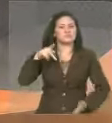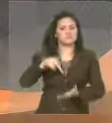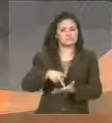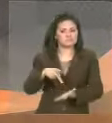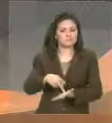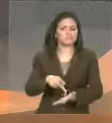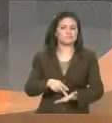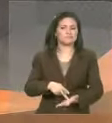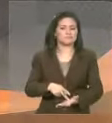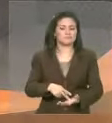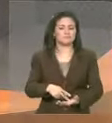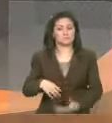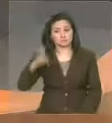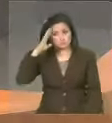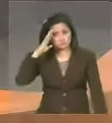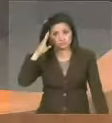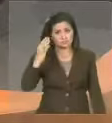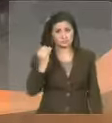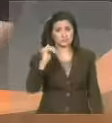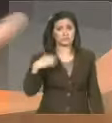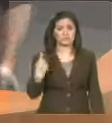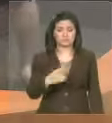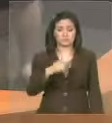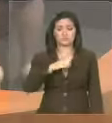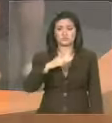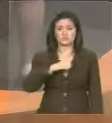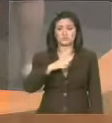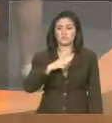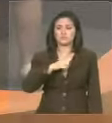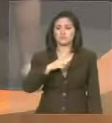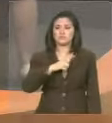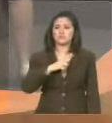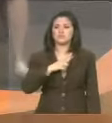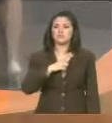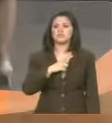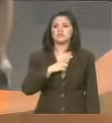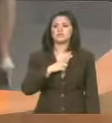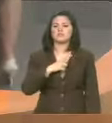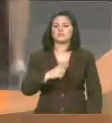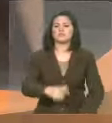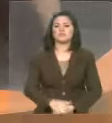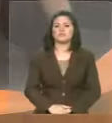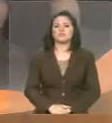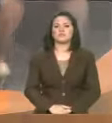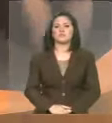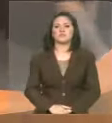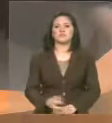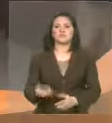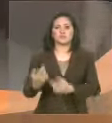público, um cargo eletivo como o cargo de deputado estadual.